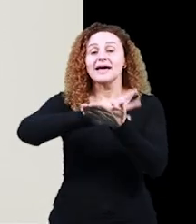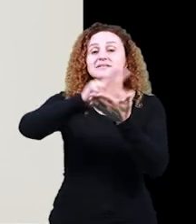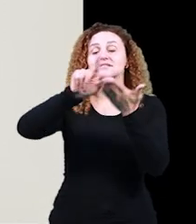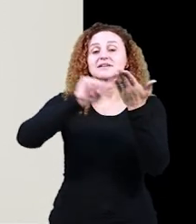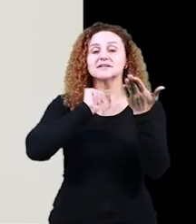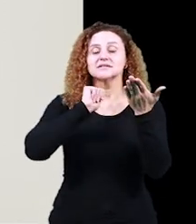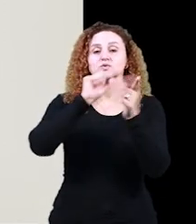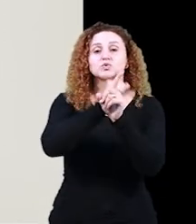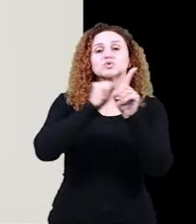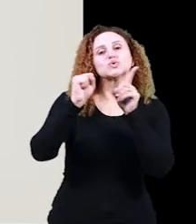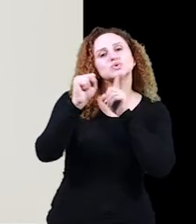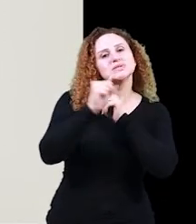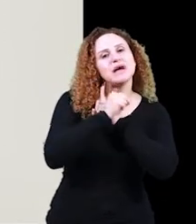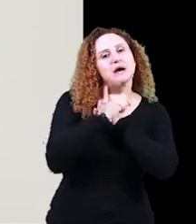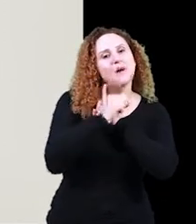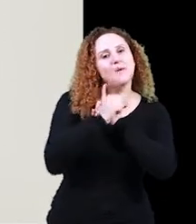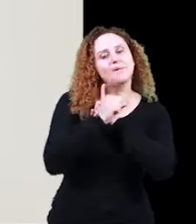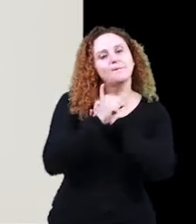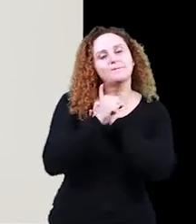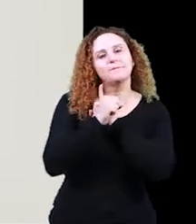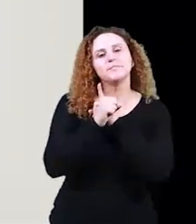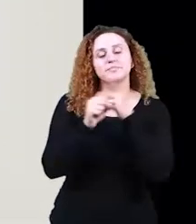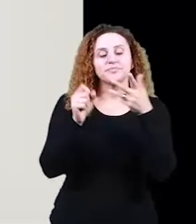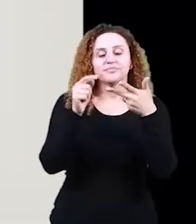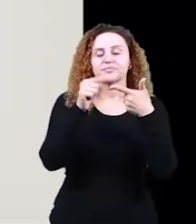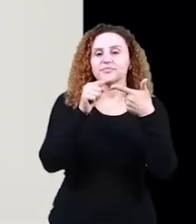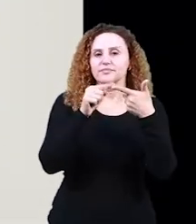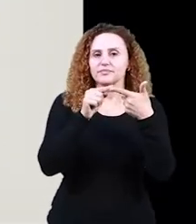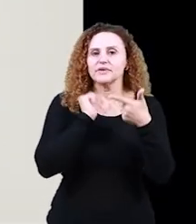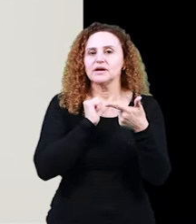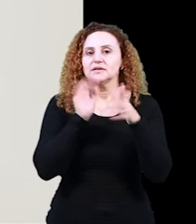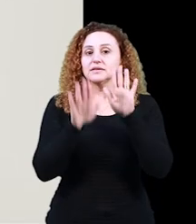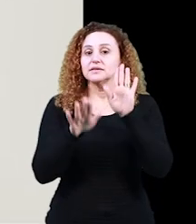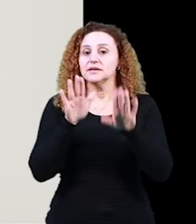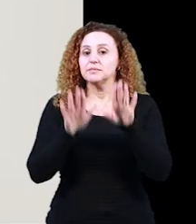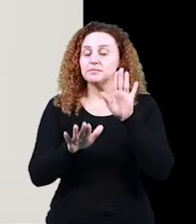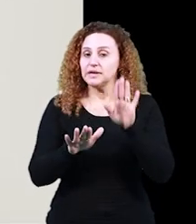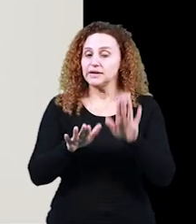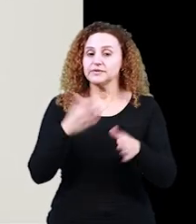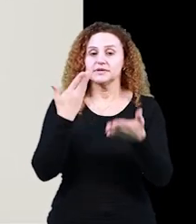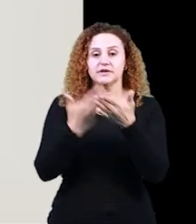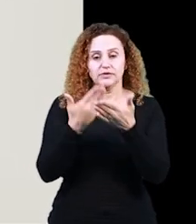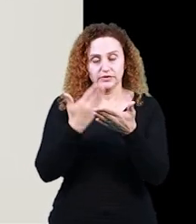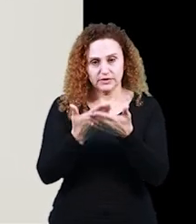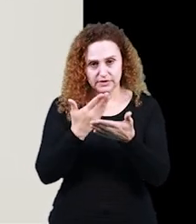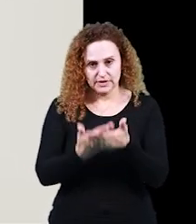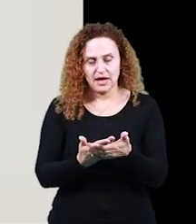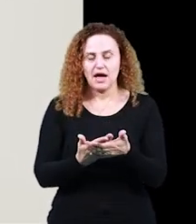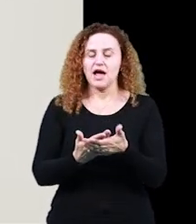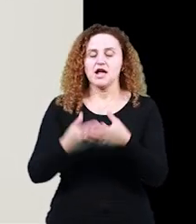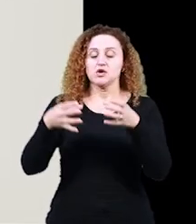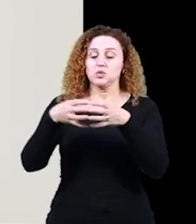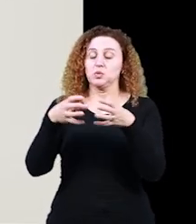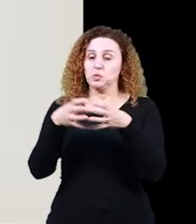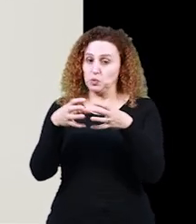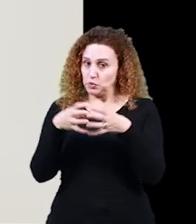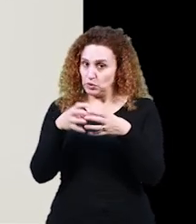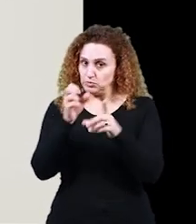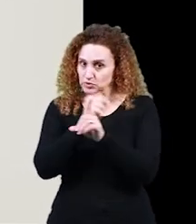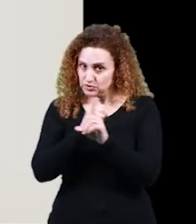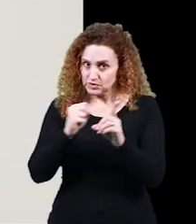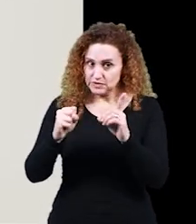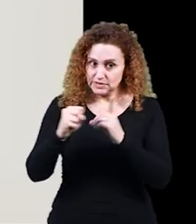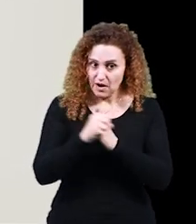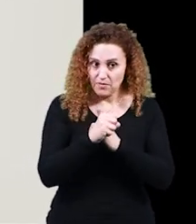variação social, associada à variação decorrente de faixa etária, grau de escolaridade e grupo social. Então,